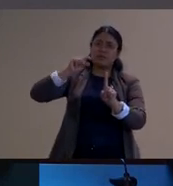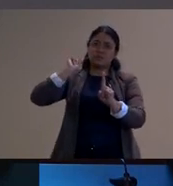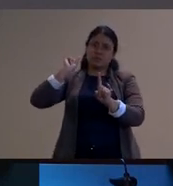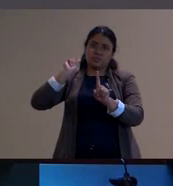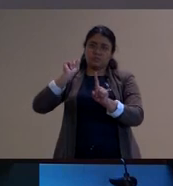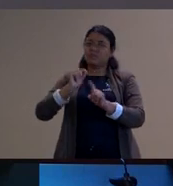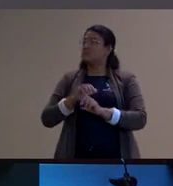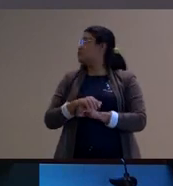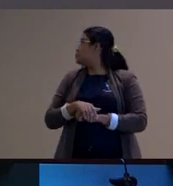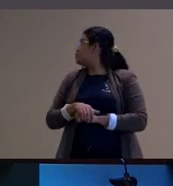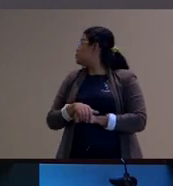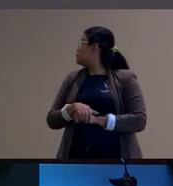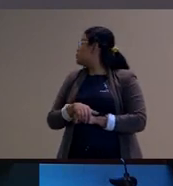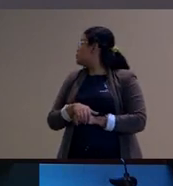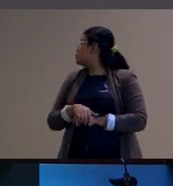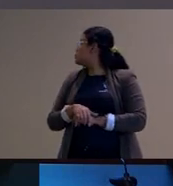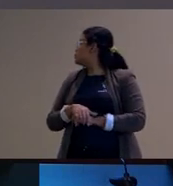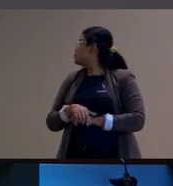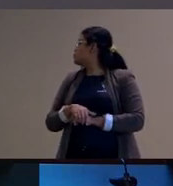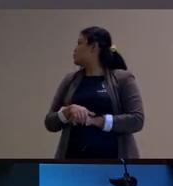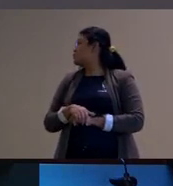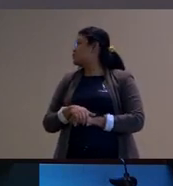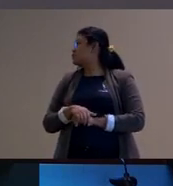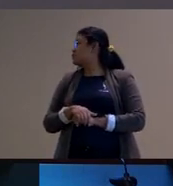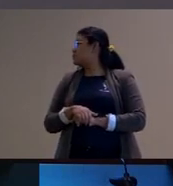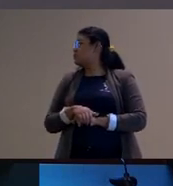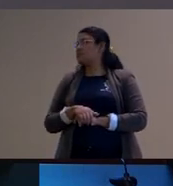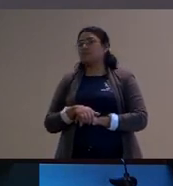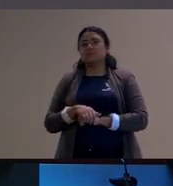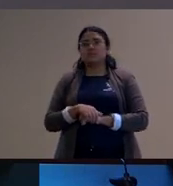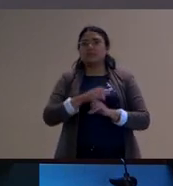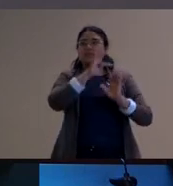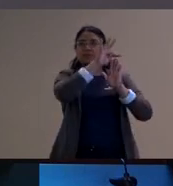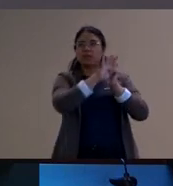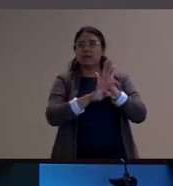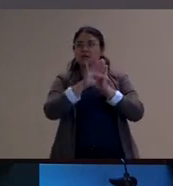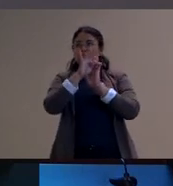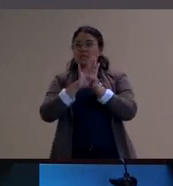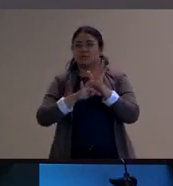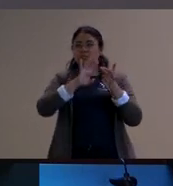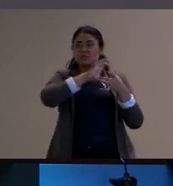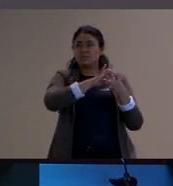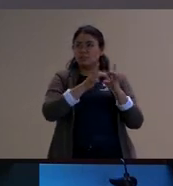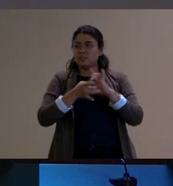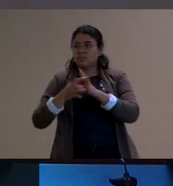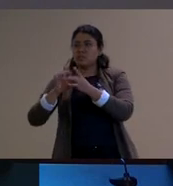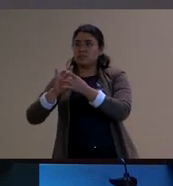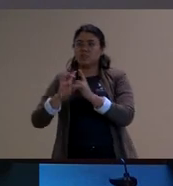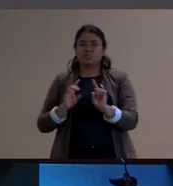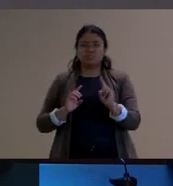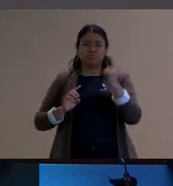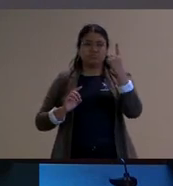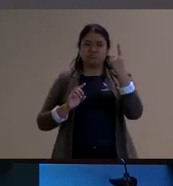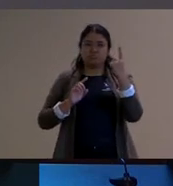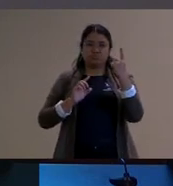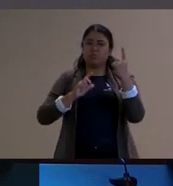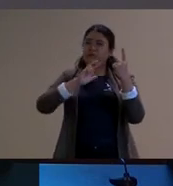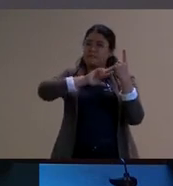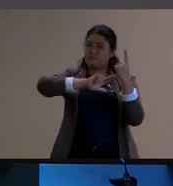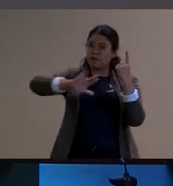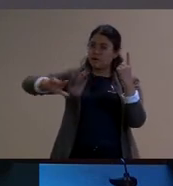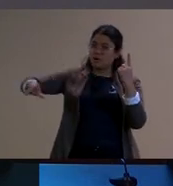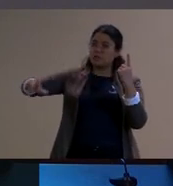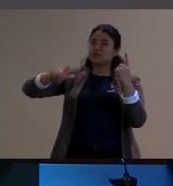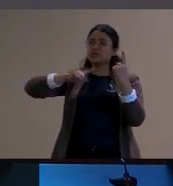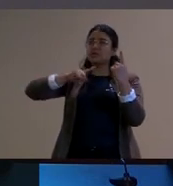essa leitura de um conjunto de textos então ele não está localizado numa obra específica mas a